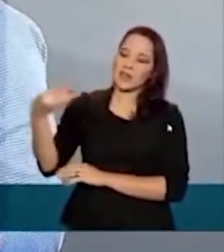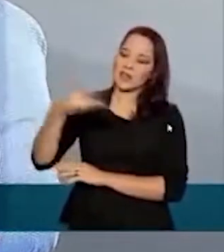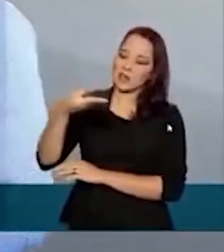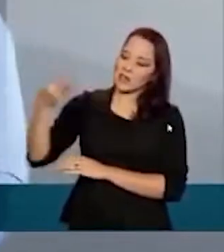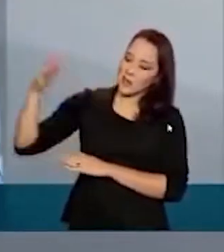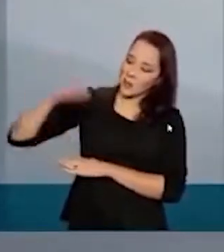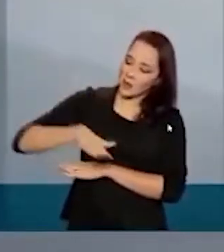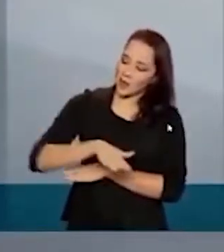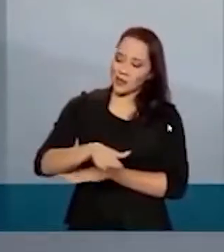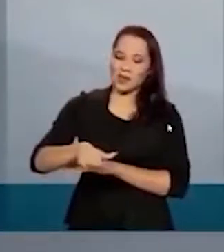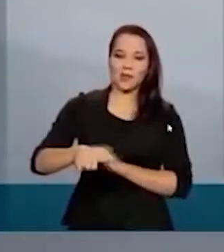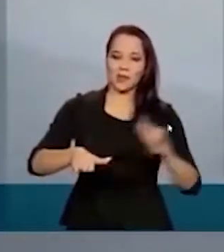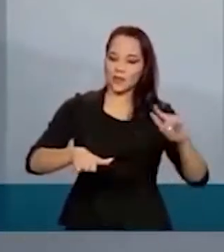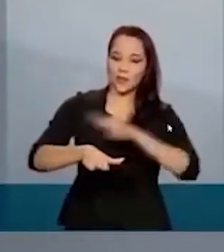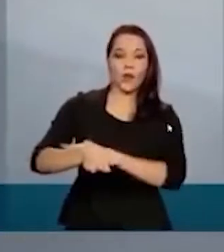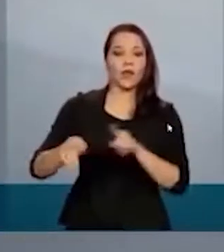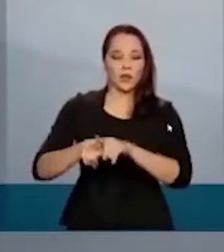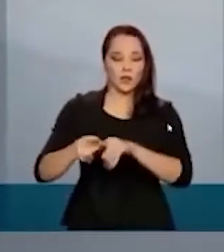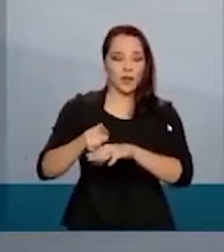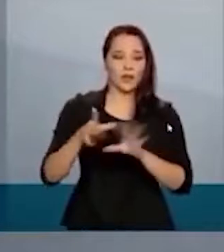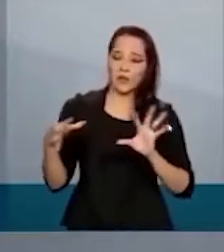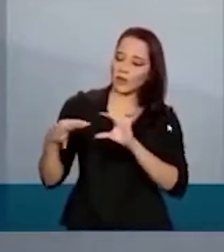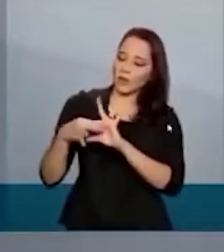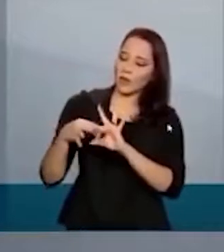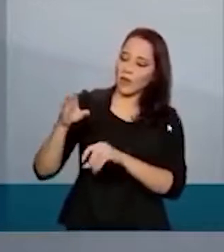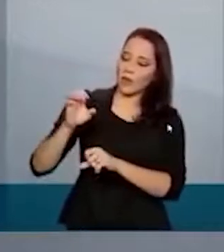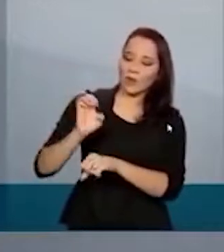que também vai conectar o estado do Paraná ao resto do mundo.